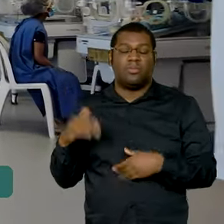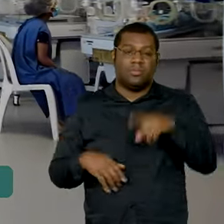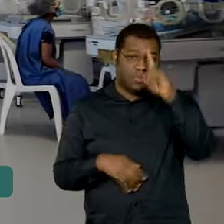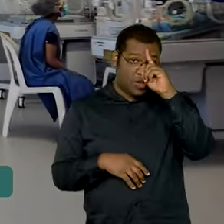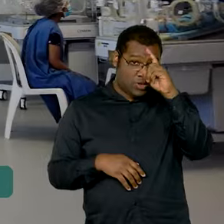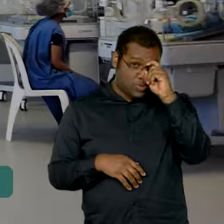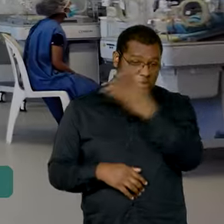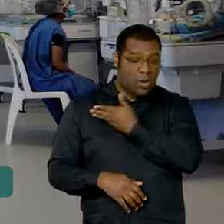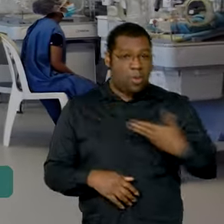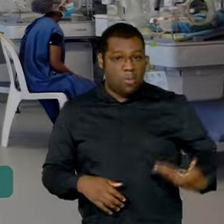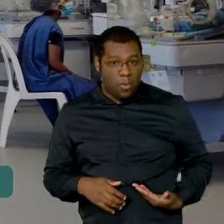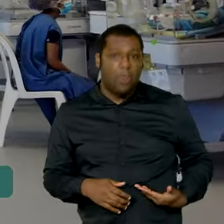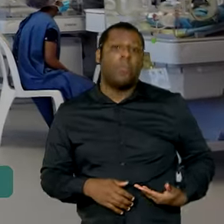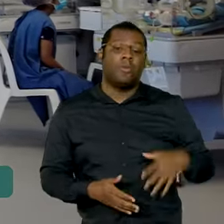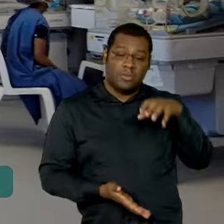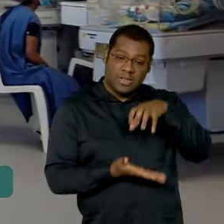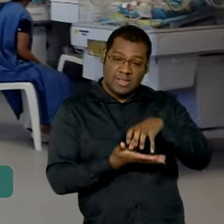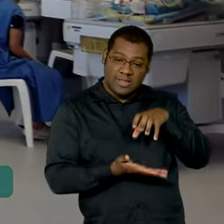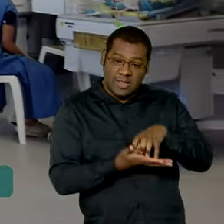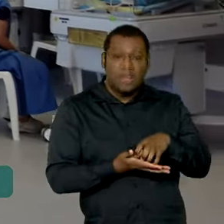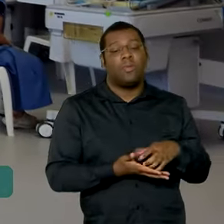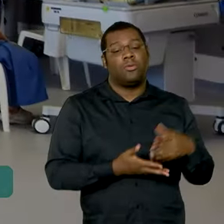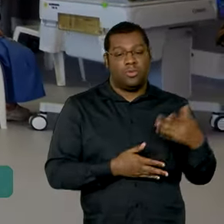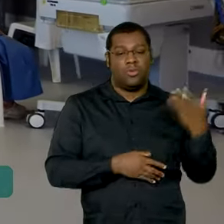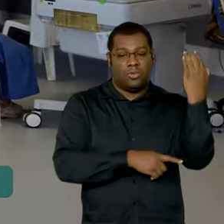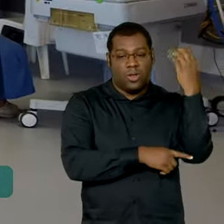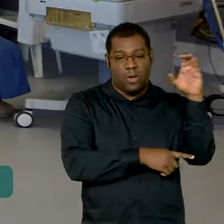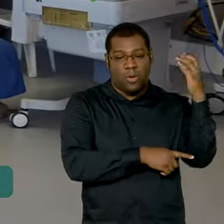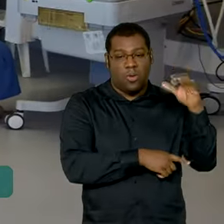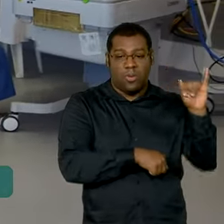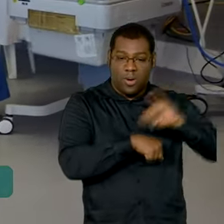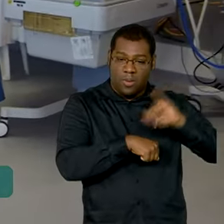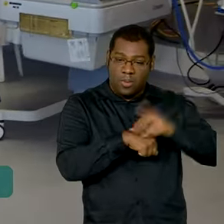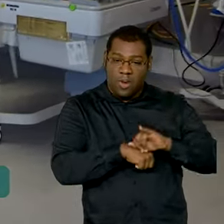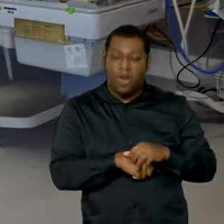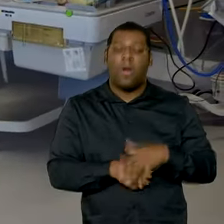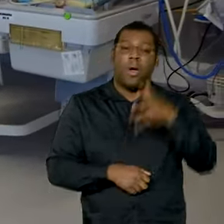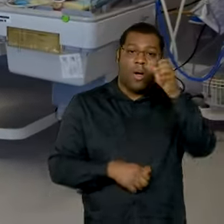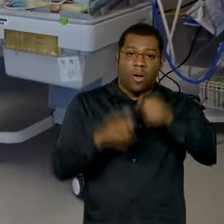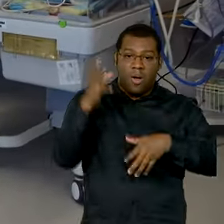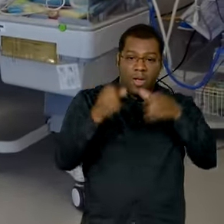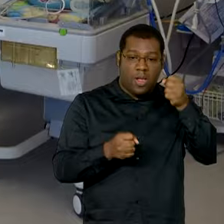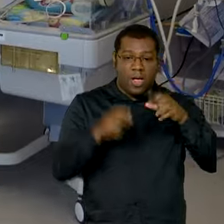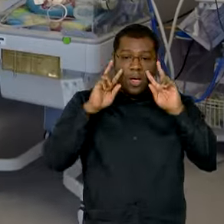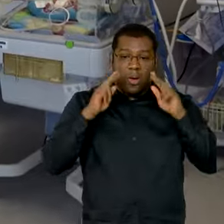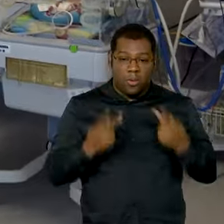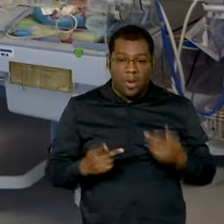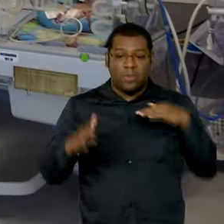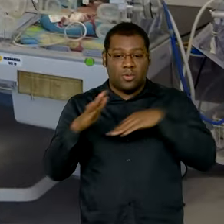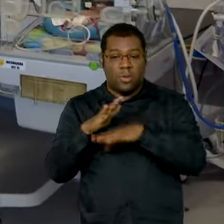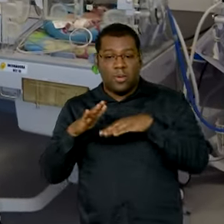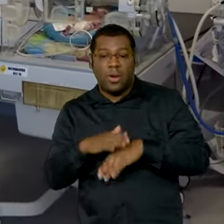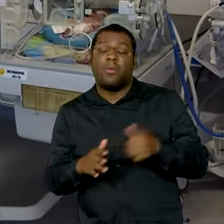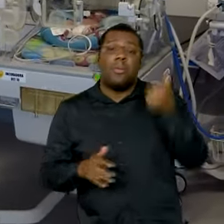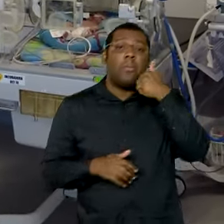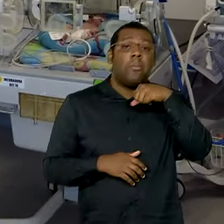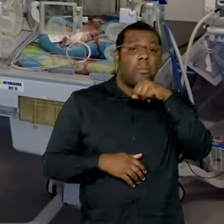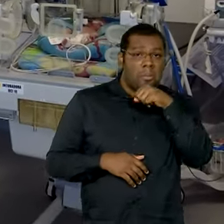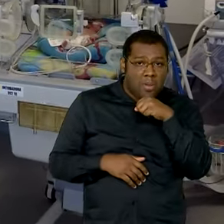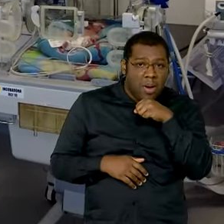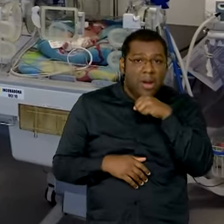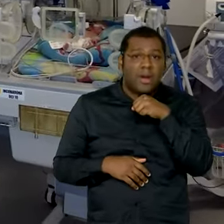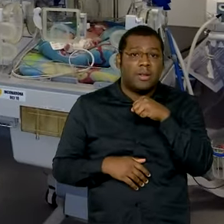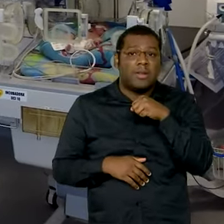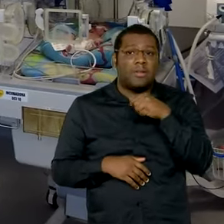público da região central da cidade. O leite que vem para cá é doado pelas mães que tiveram bebês prematuros